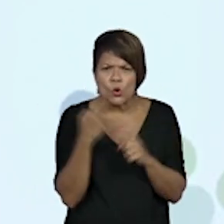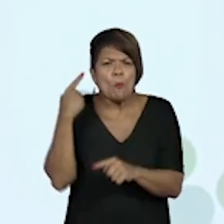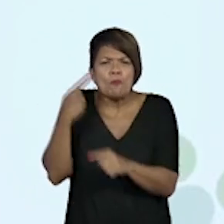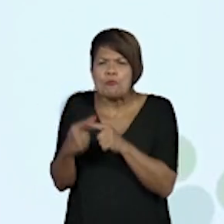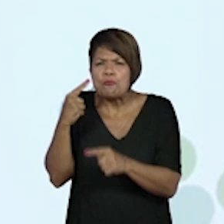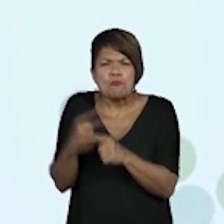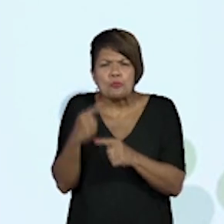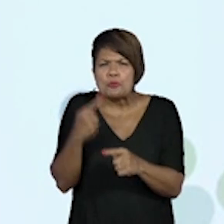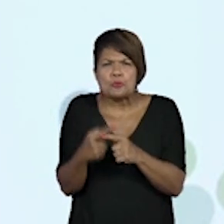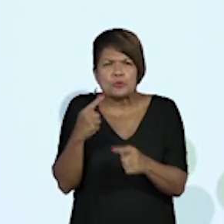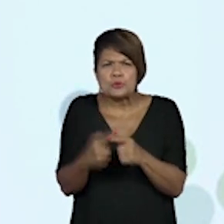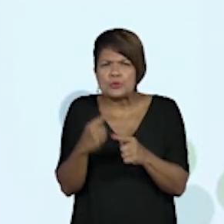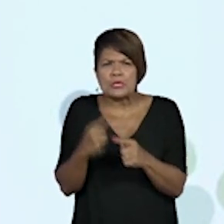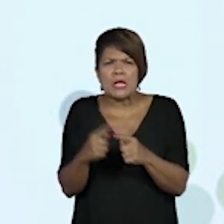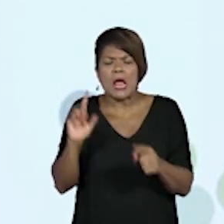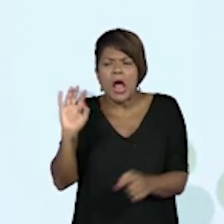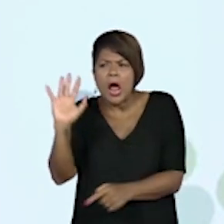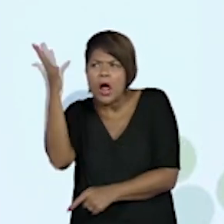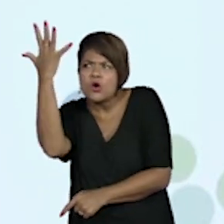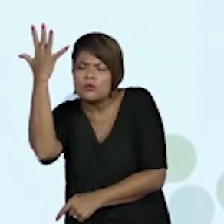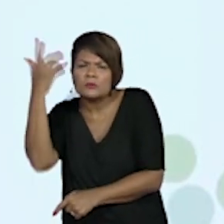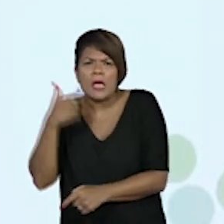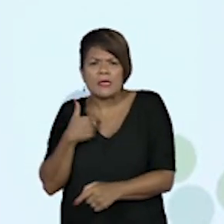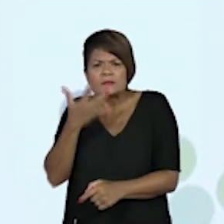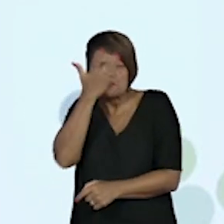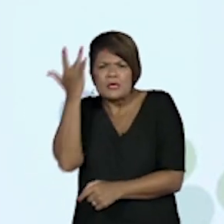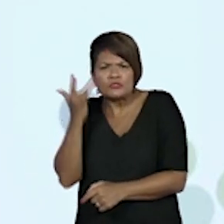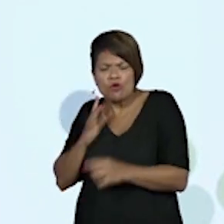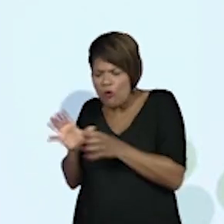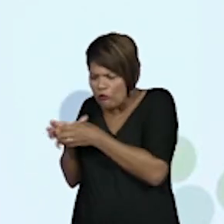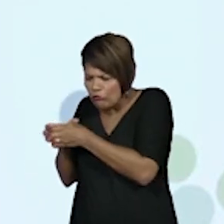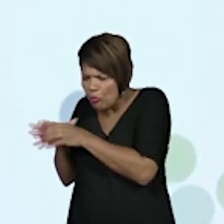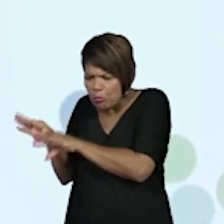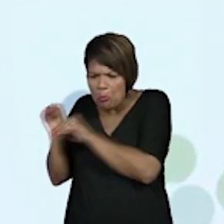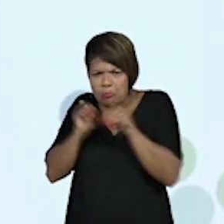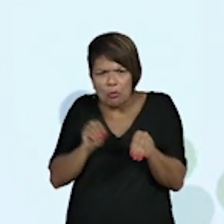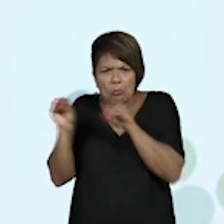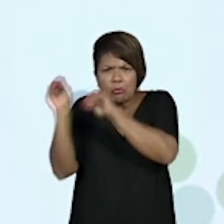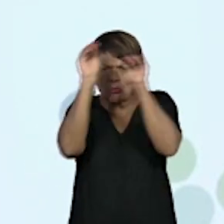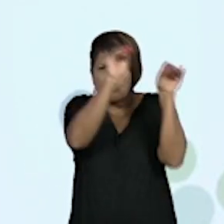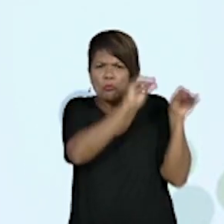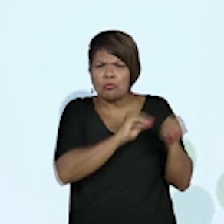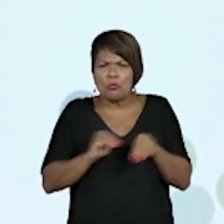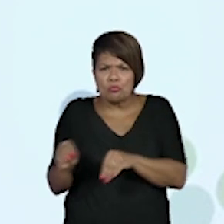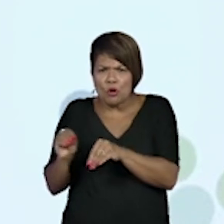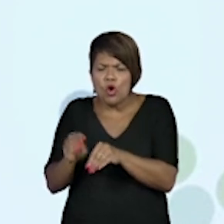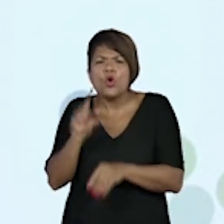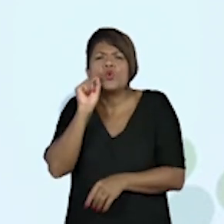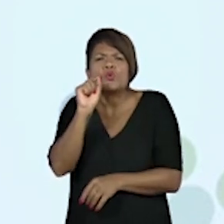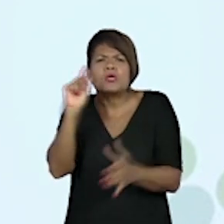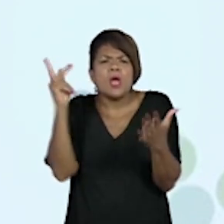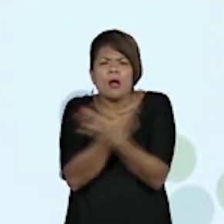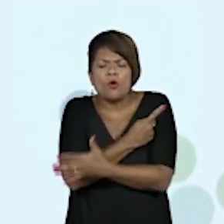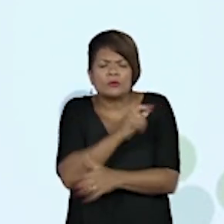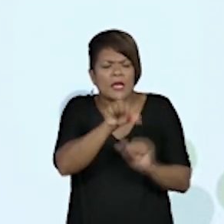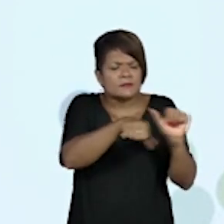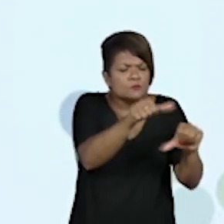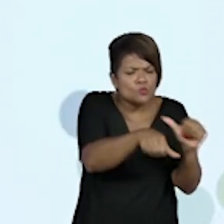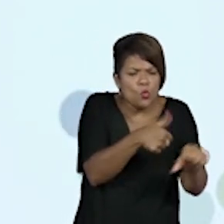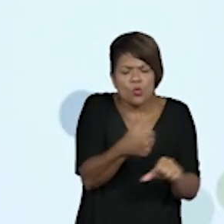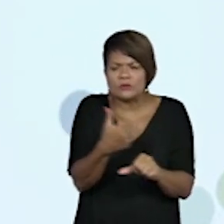dos fenômenos migratórios e de seu impacto na vida das pessoas e nas